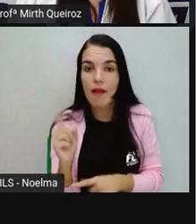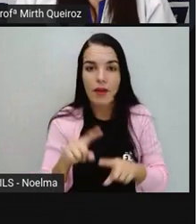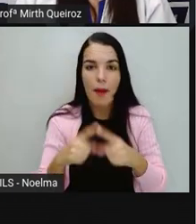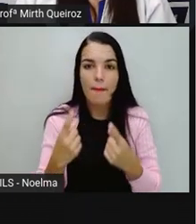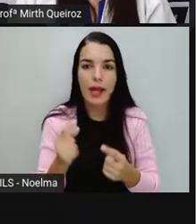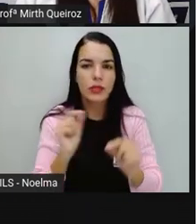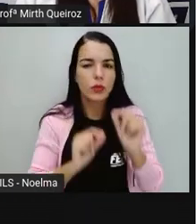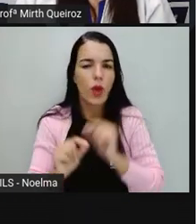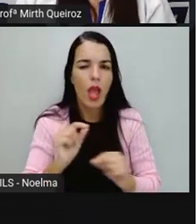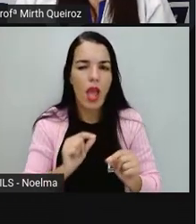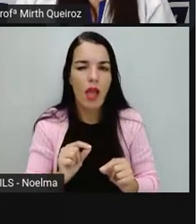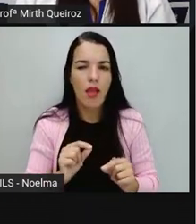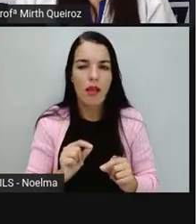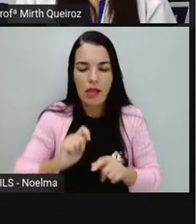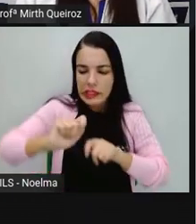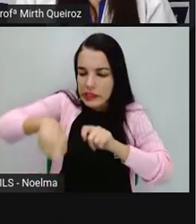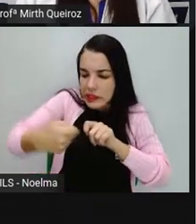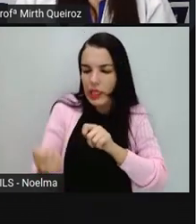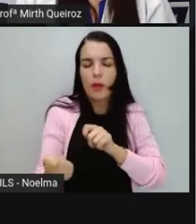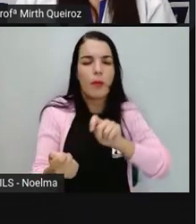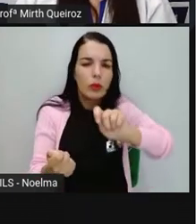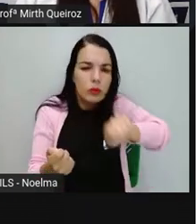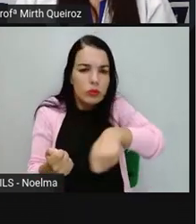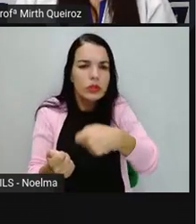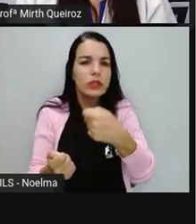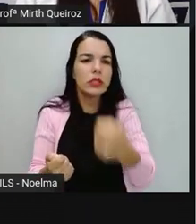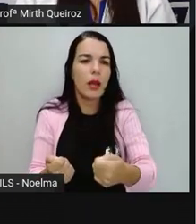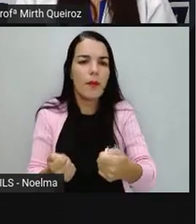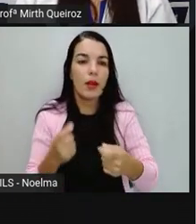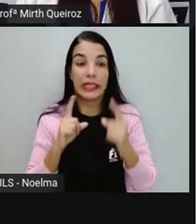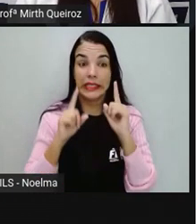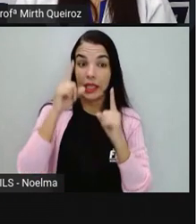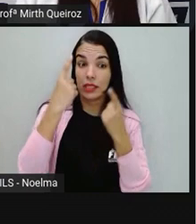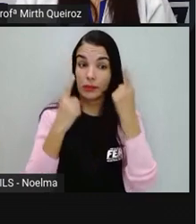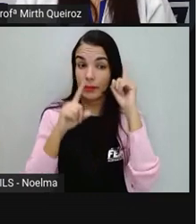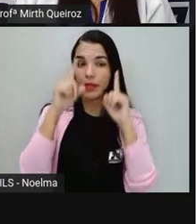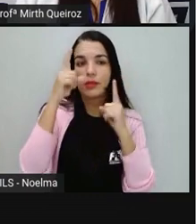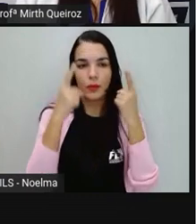de índices, ícones e símbolos, por exemplo.